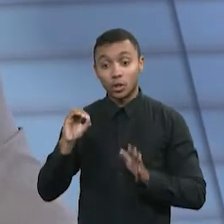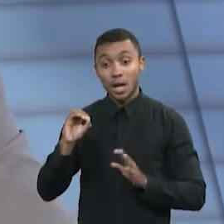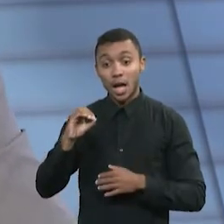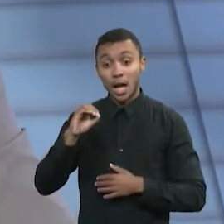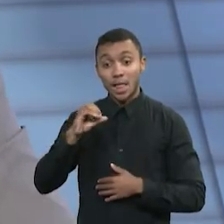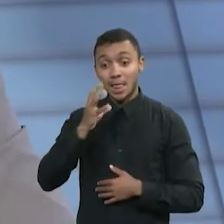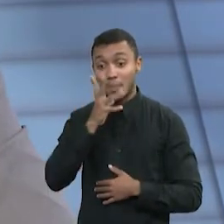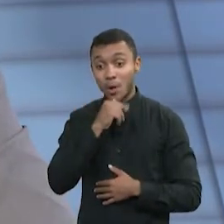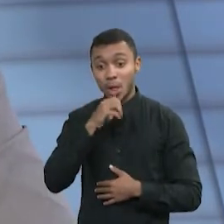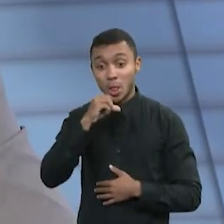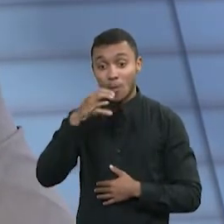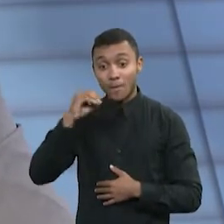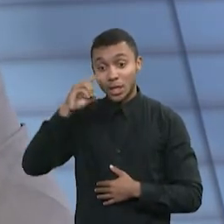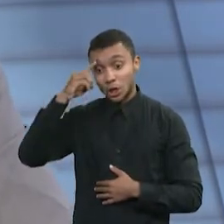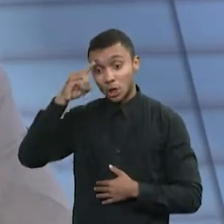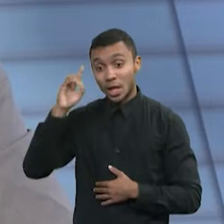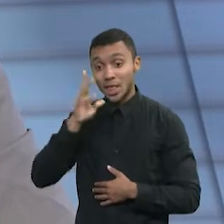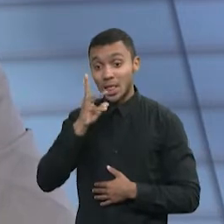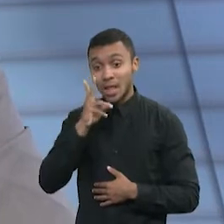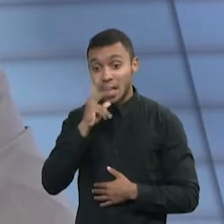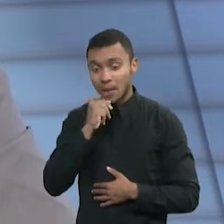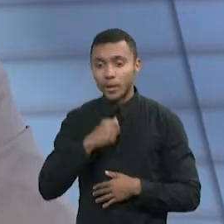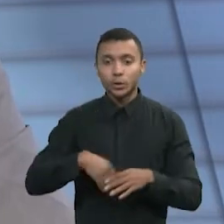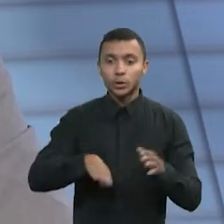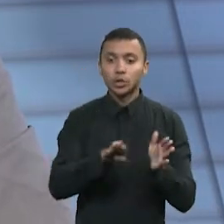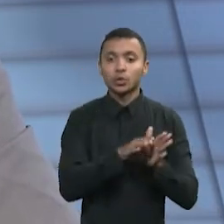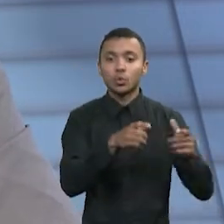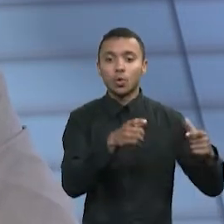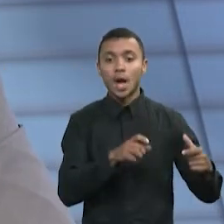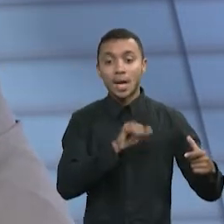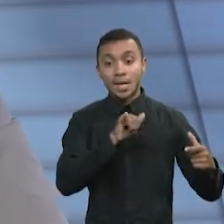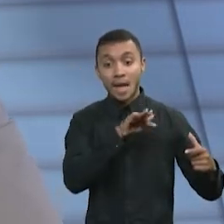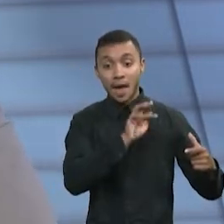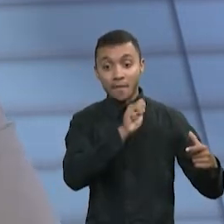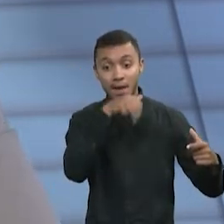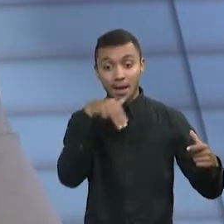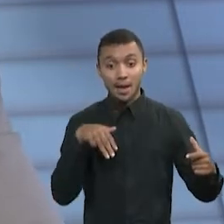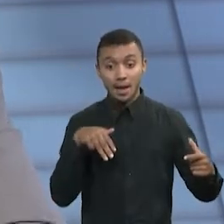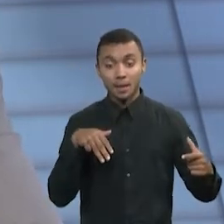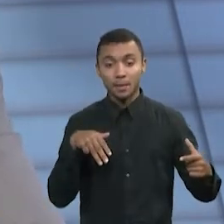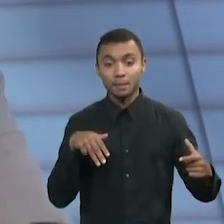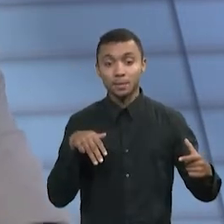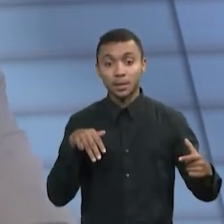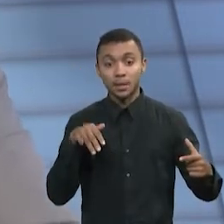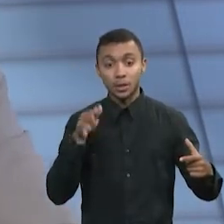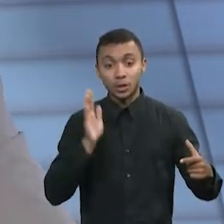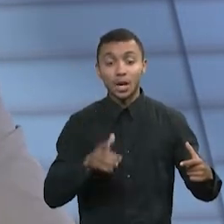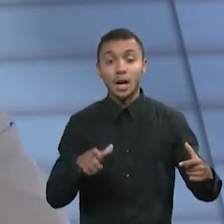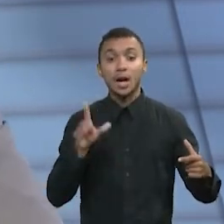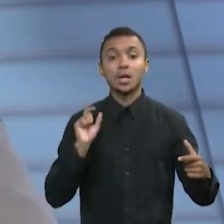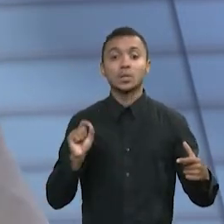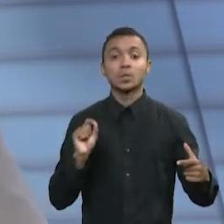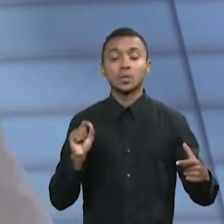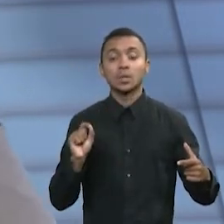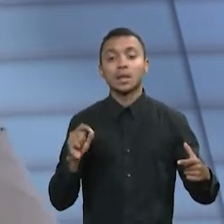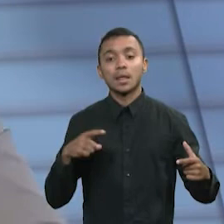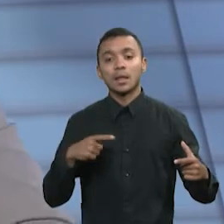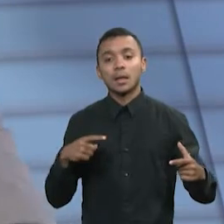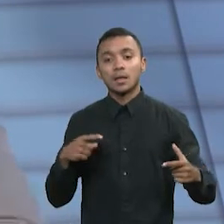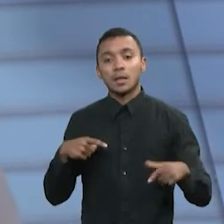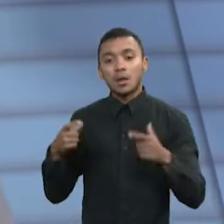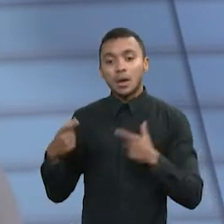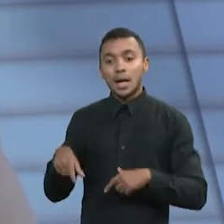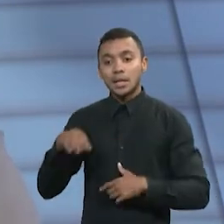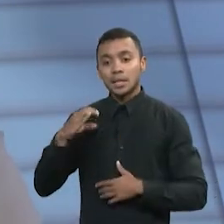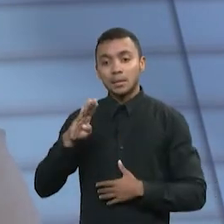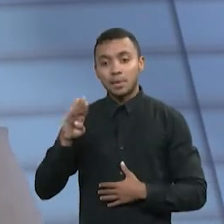migra para a PGFN. Então, os procuradores vão agir com esse débito lá, quando ele passa a estar inscrito em uma CDA, que a gente chama de